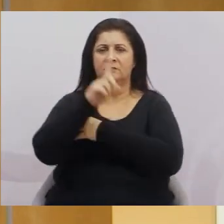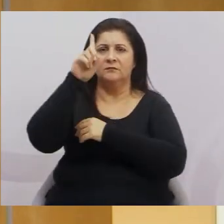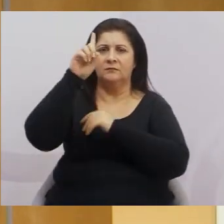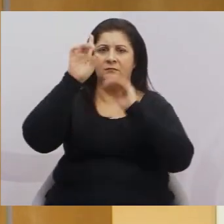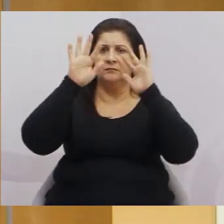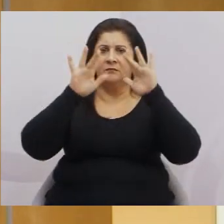cidade de Acarei.